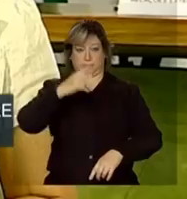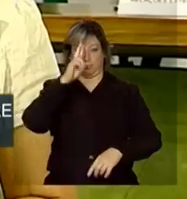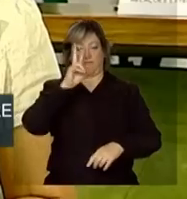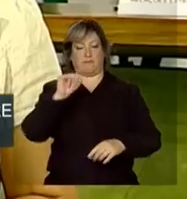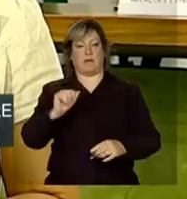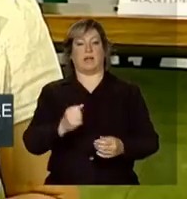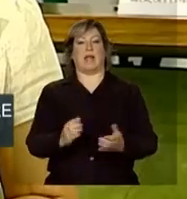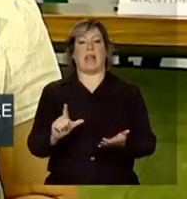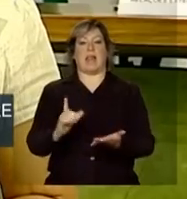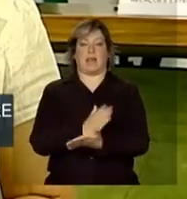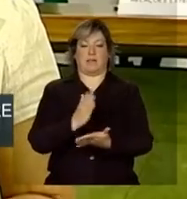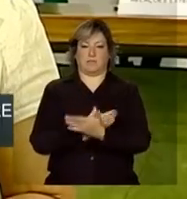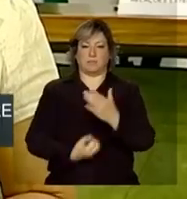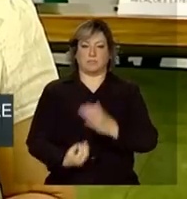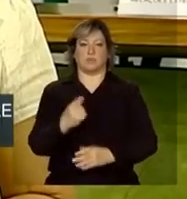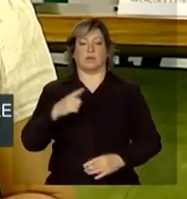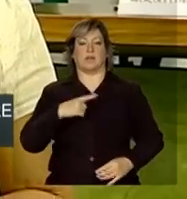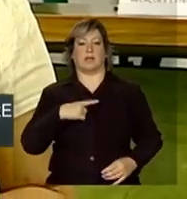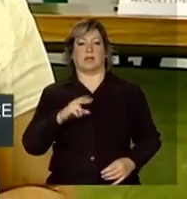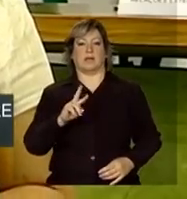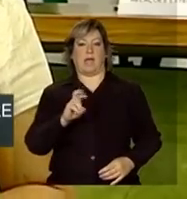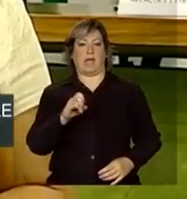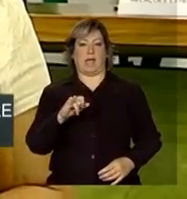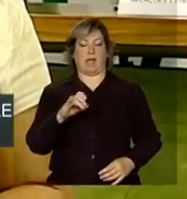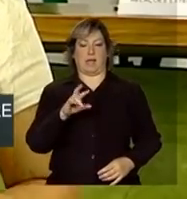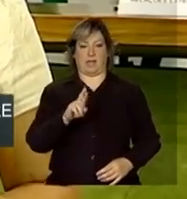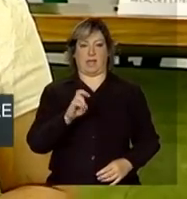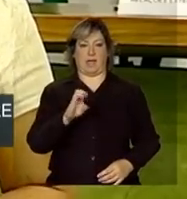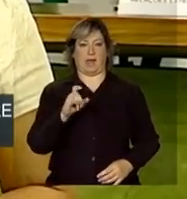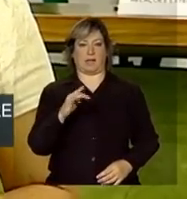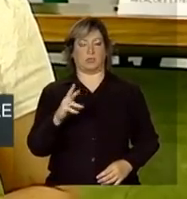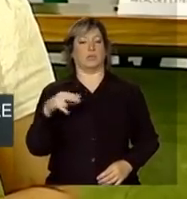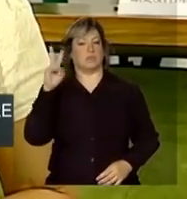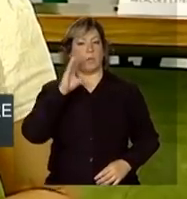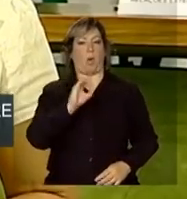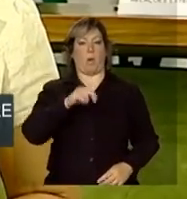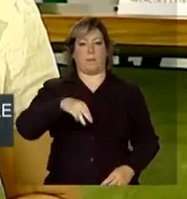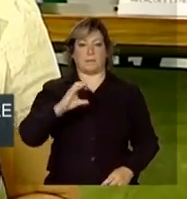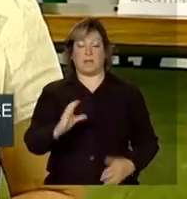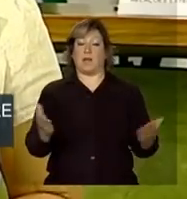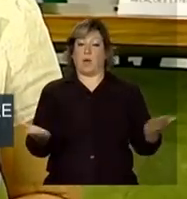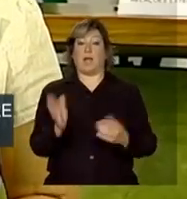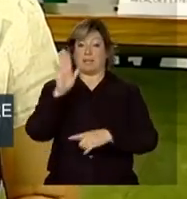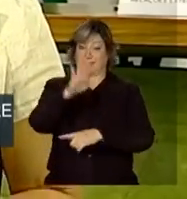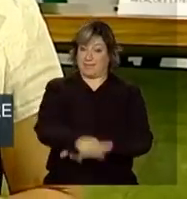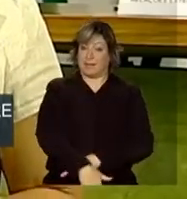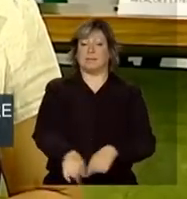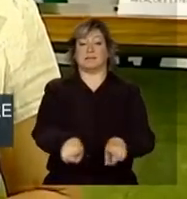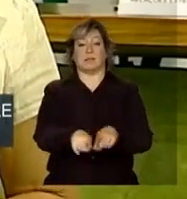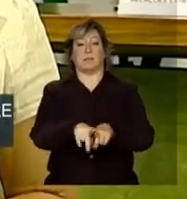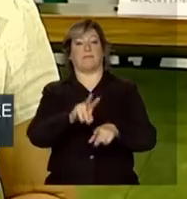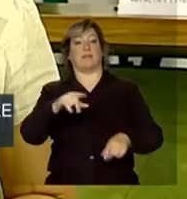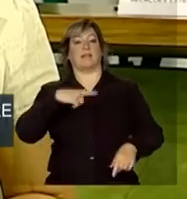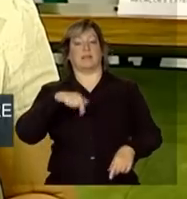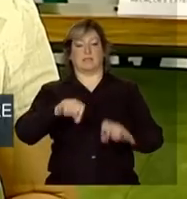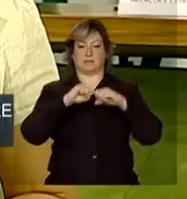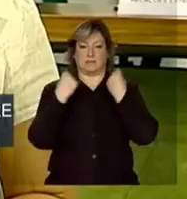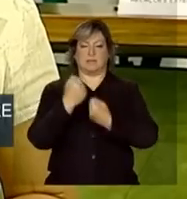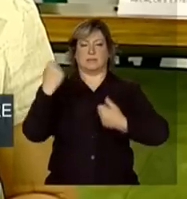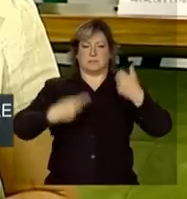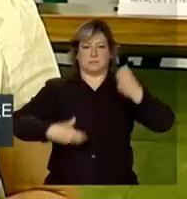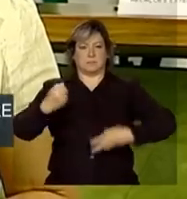intitulado Releitura de Acordos da OMC. E na parte da tarde de hoje, falam neste seminário